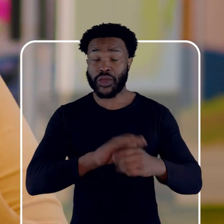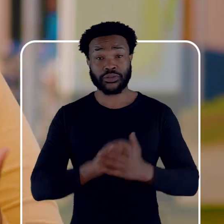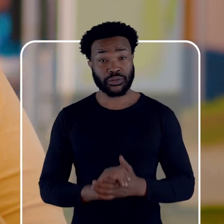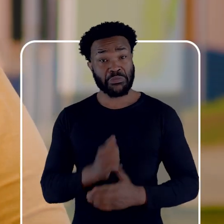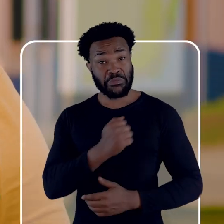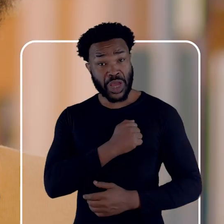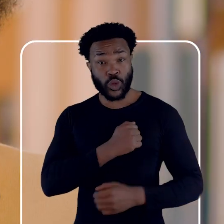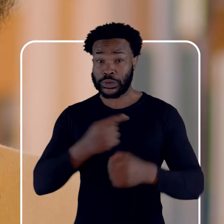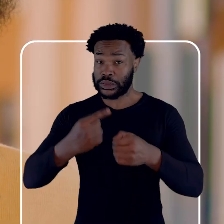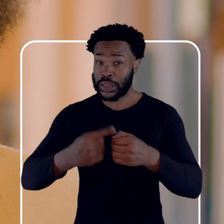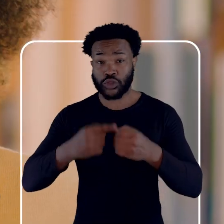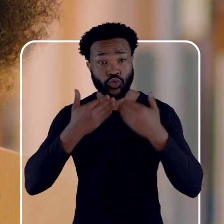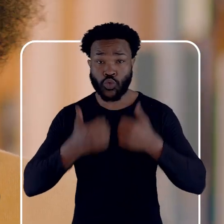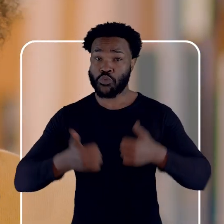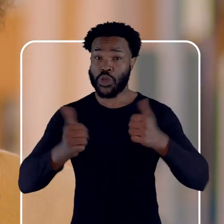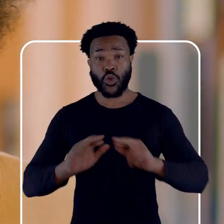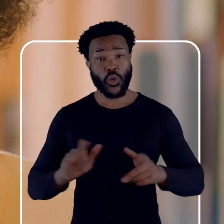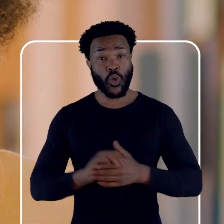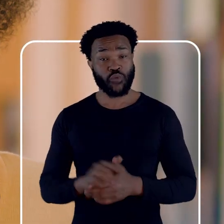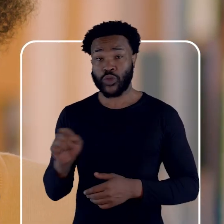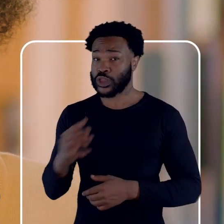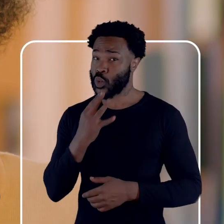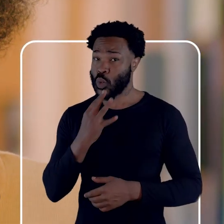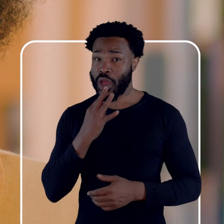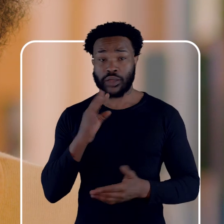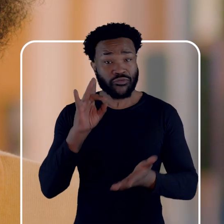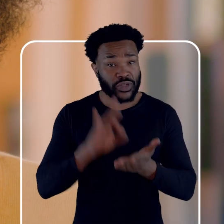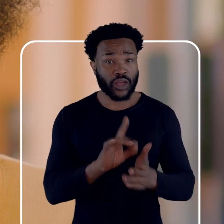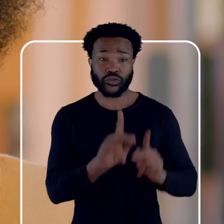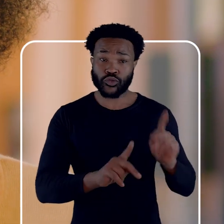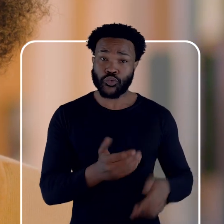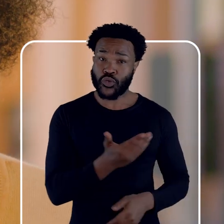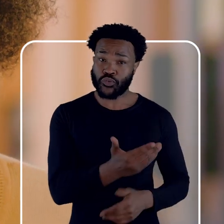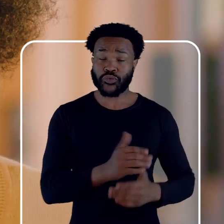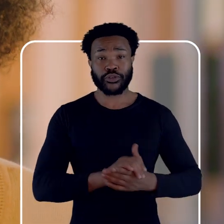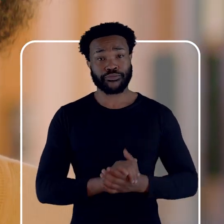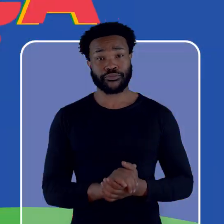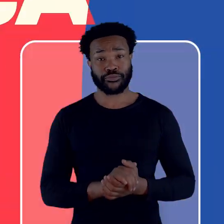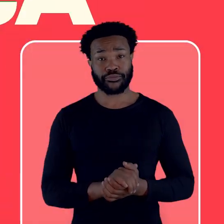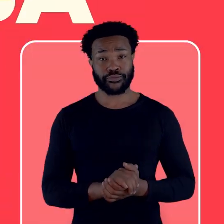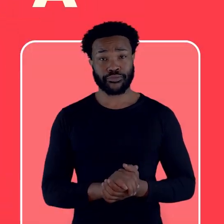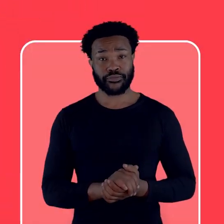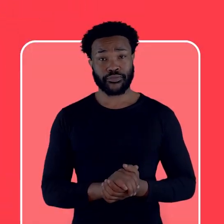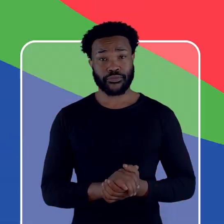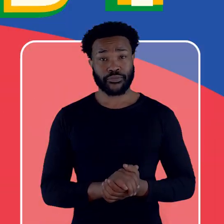aquilo que construíram. Melo, a cidade não melhorou. Tu não conhece a realidade do nosso povo.